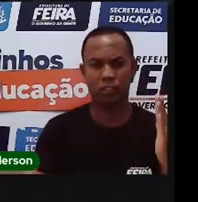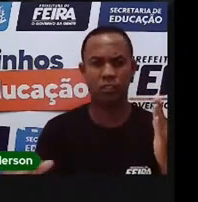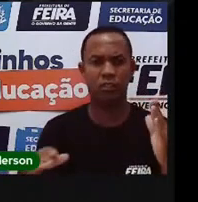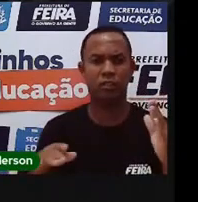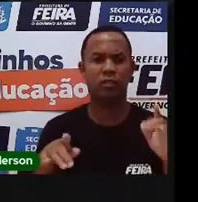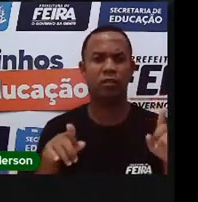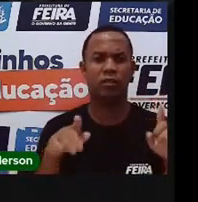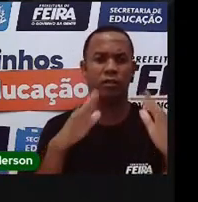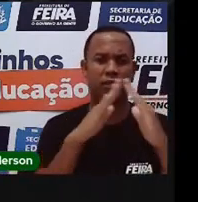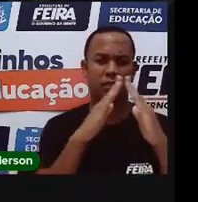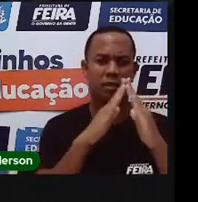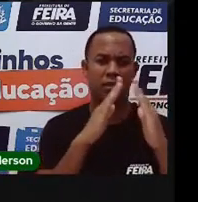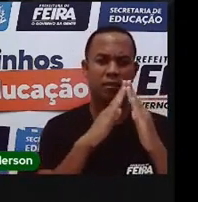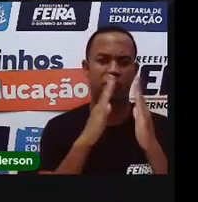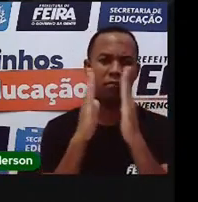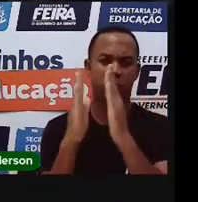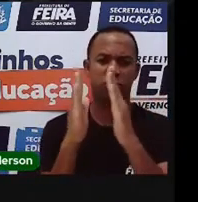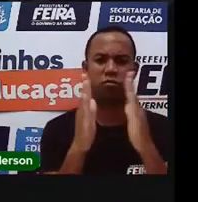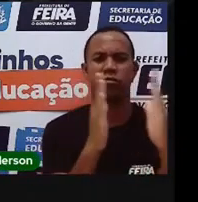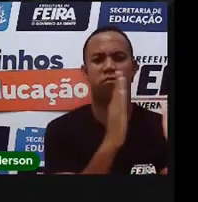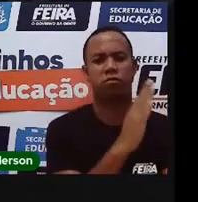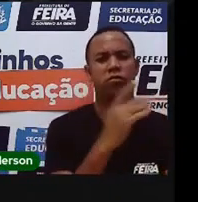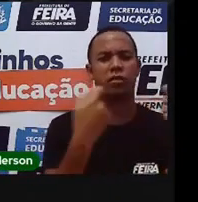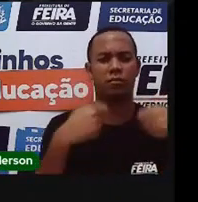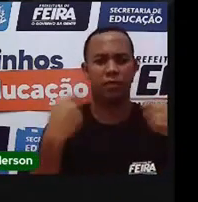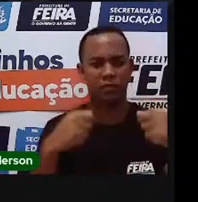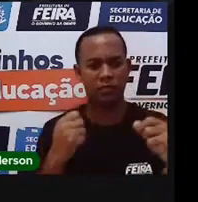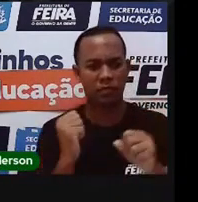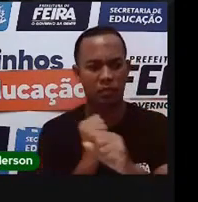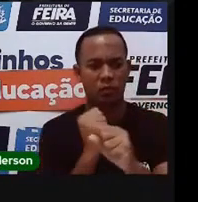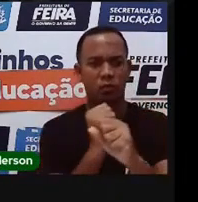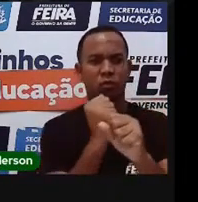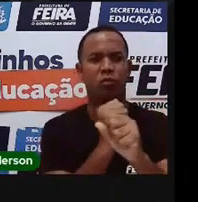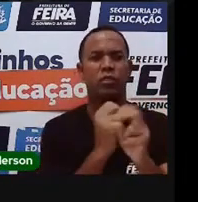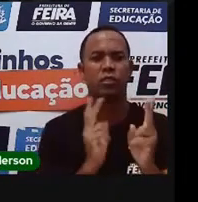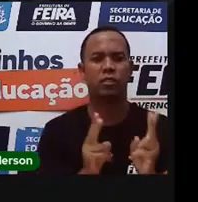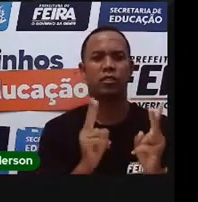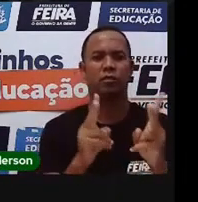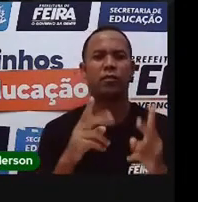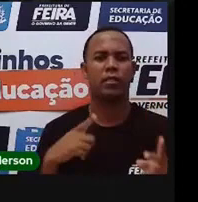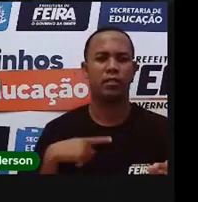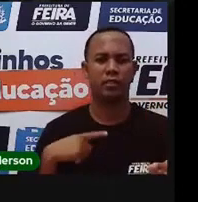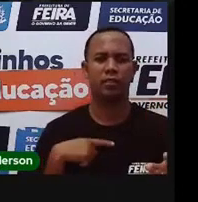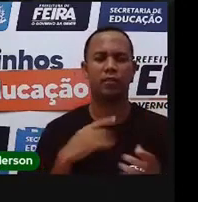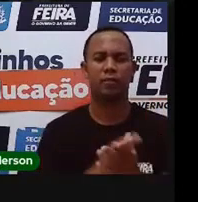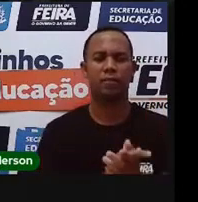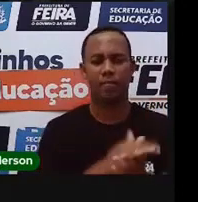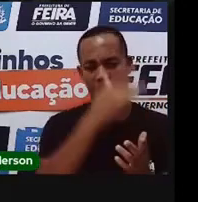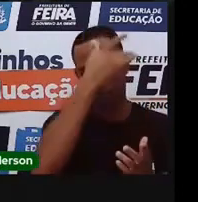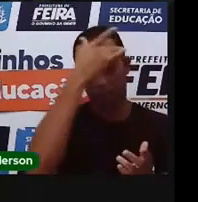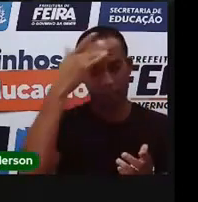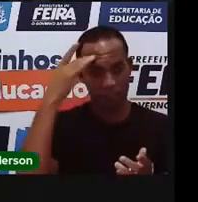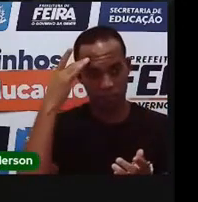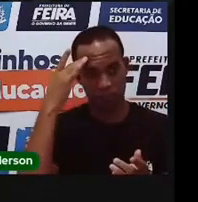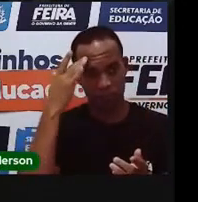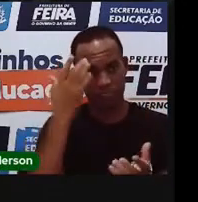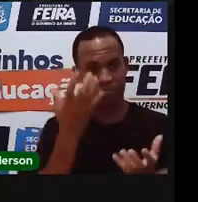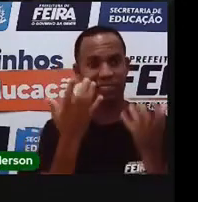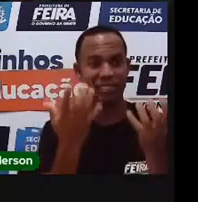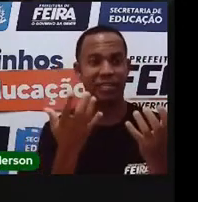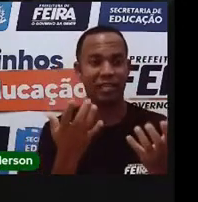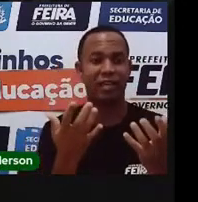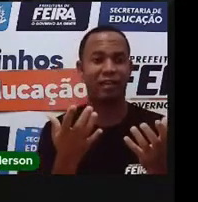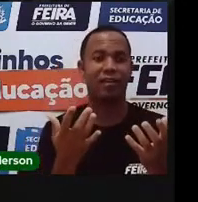É preciso construir e manter o bom funcionamento destas. A população tem direito à